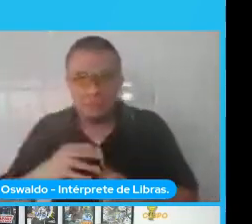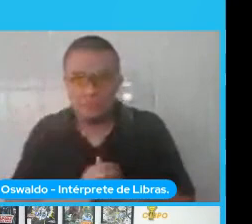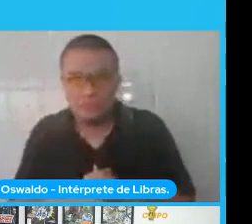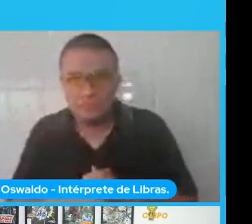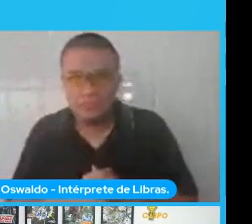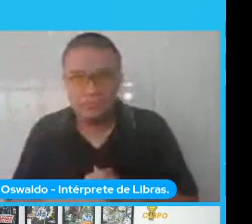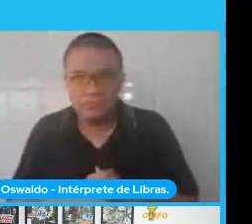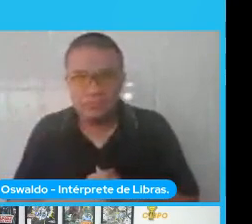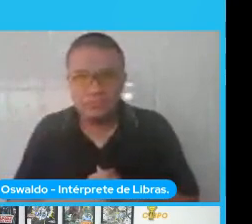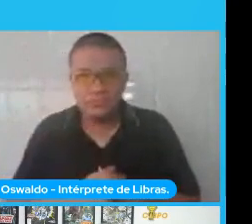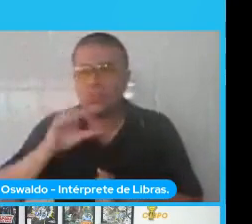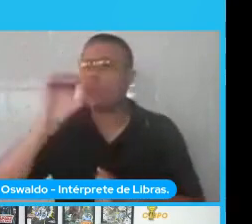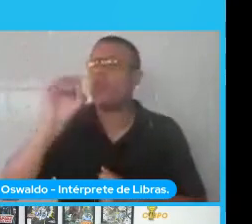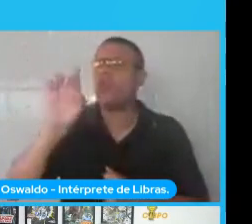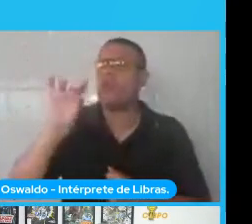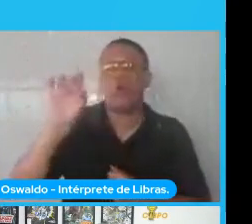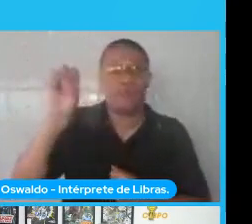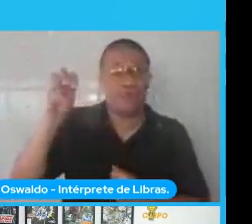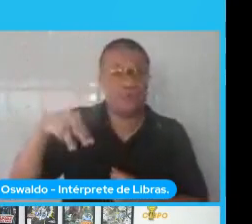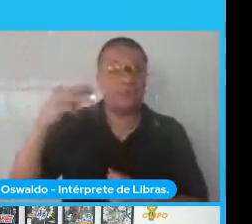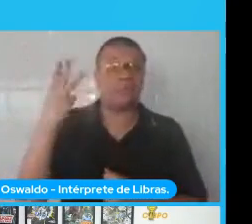esse tensor ele é